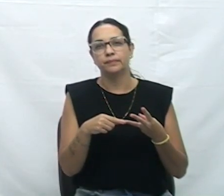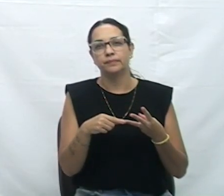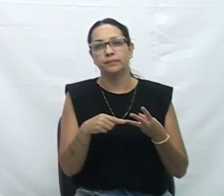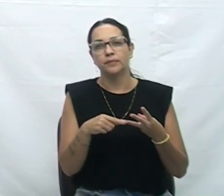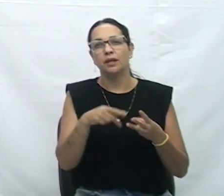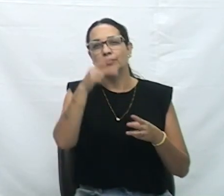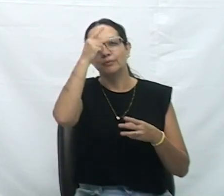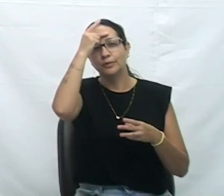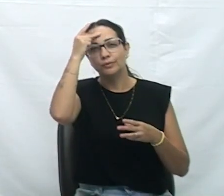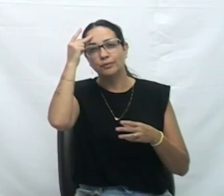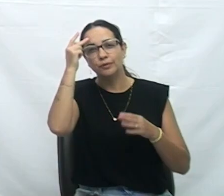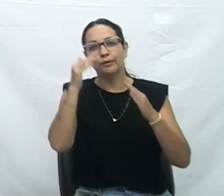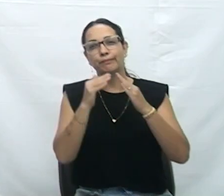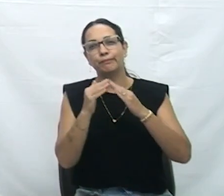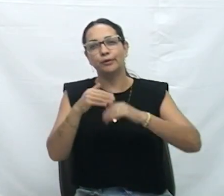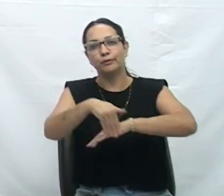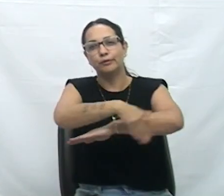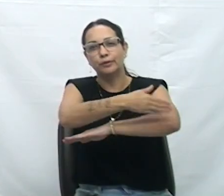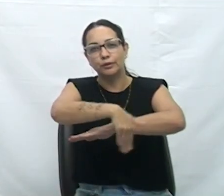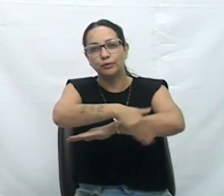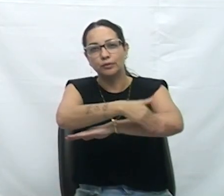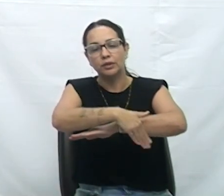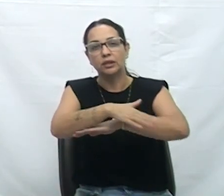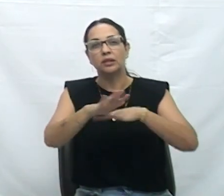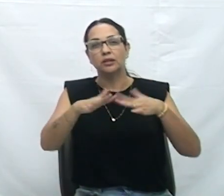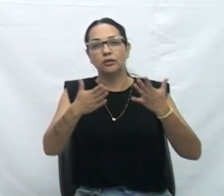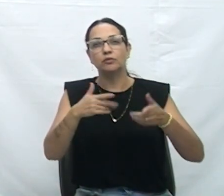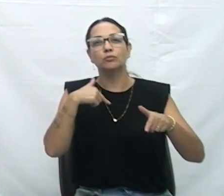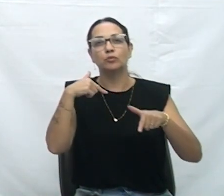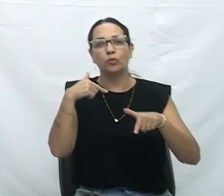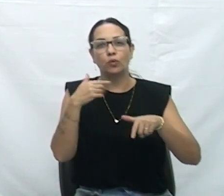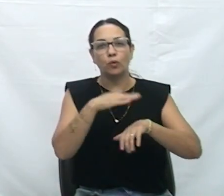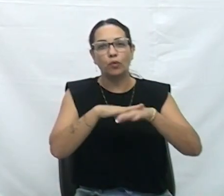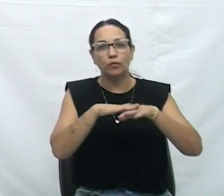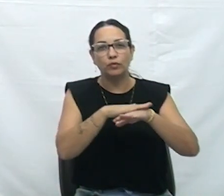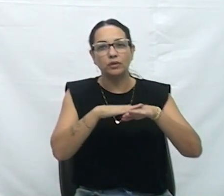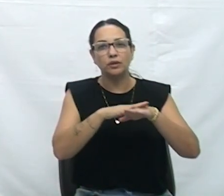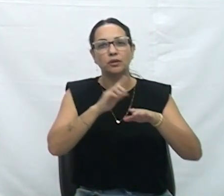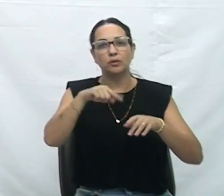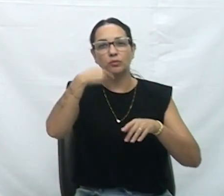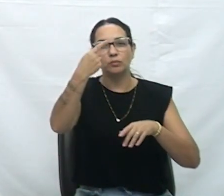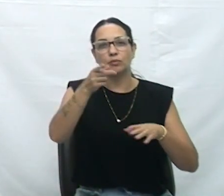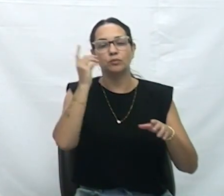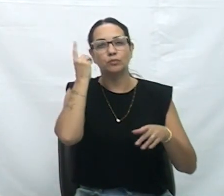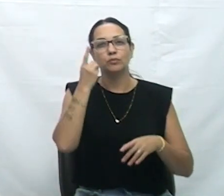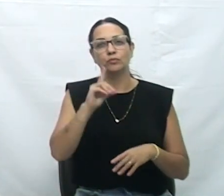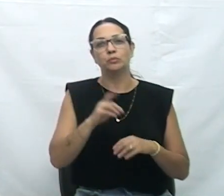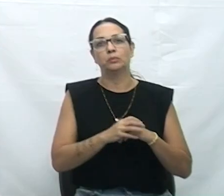moradores de rua. Uma outra pauta que nós vamos estar trabalhando aqui nos próximos dias. Será isso, senhor presidente? Muito obrigado.